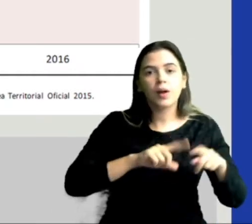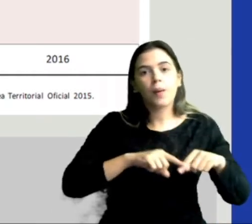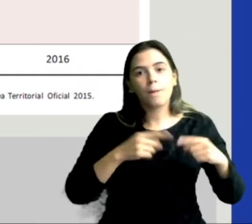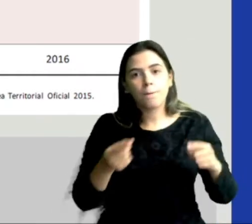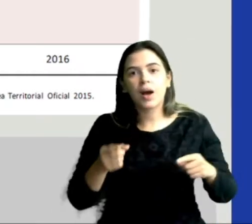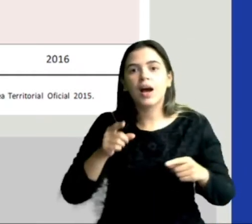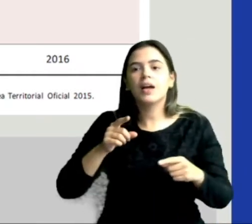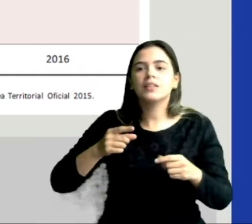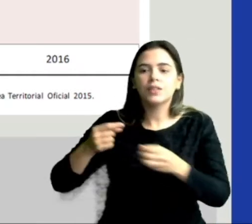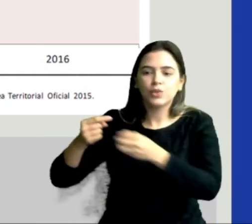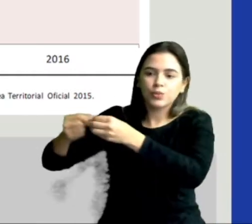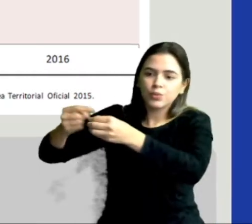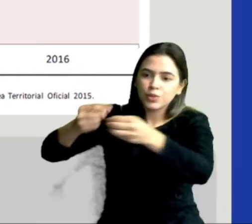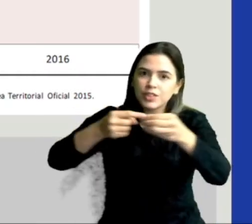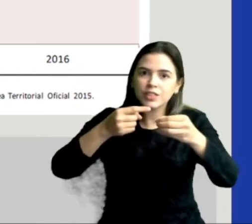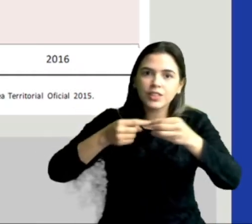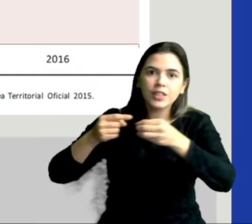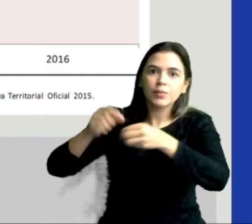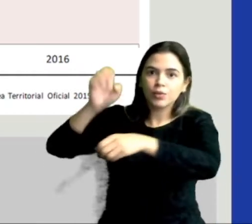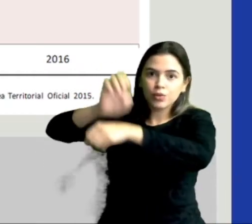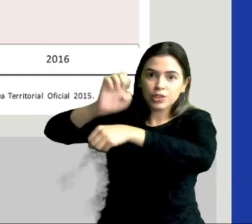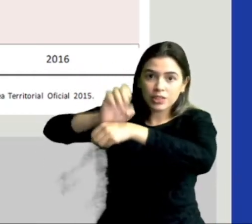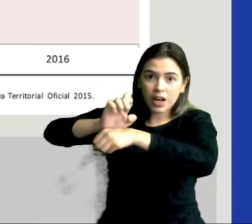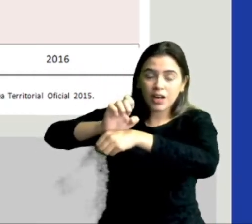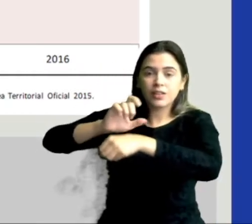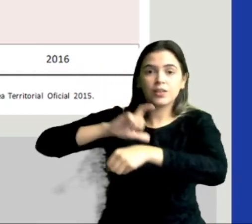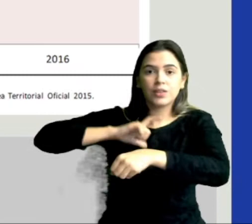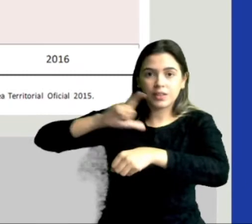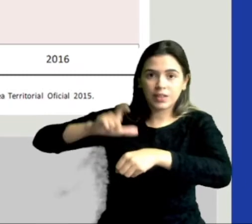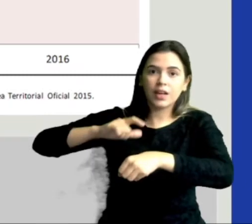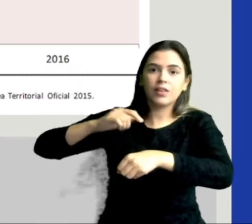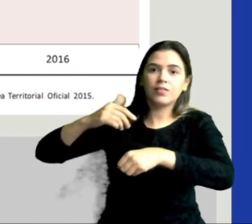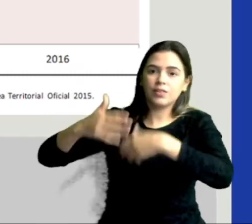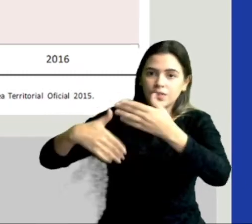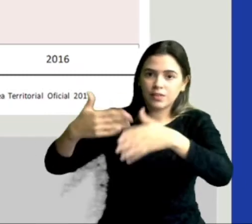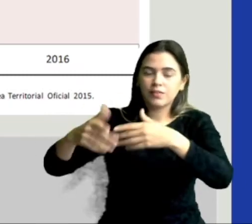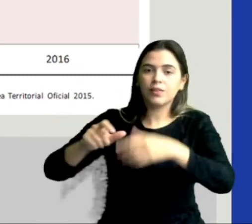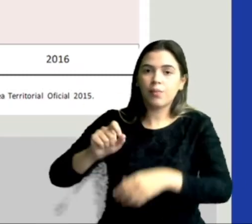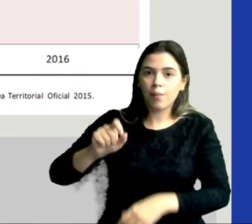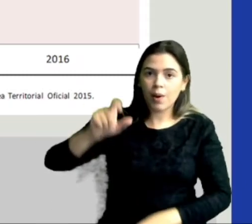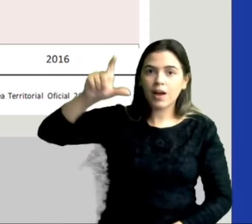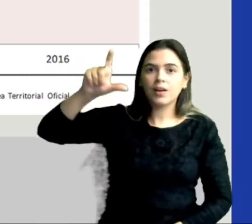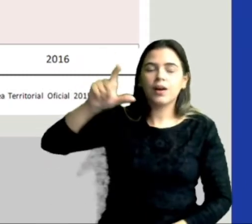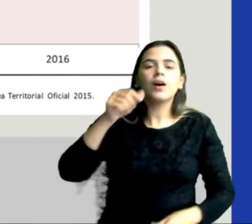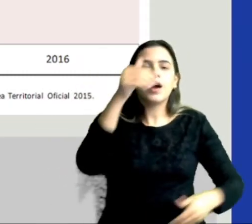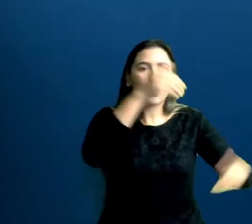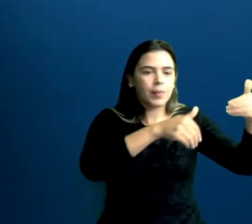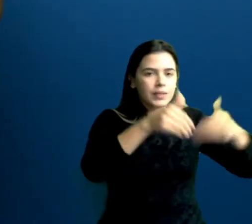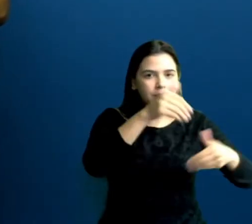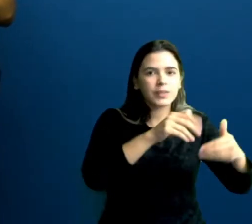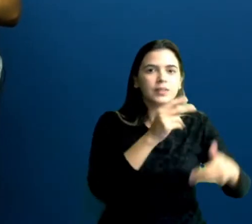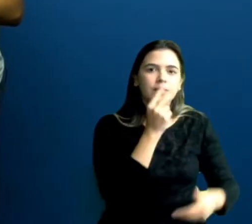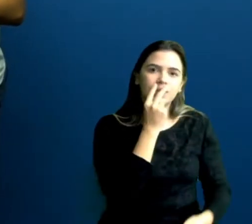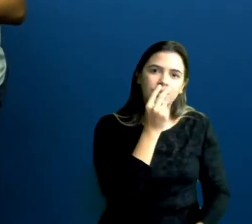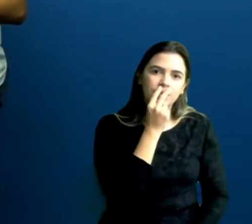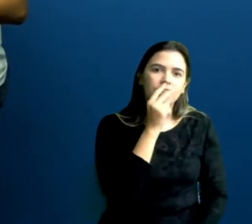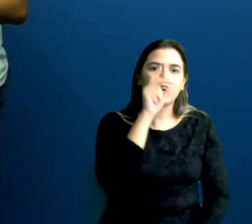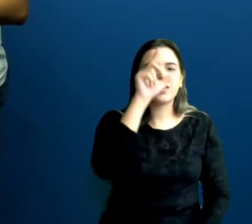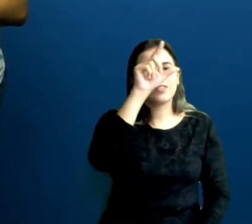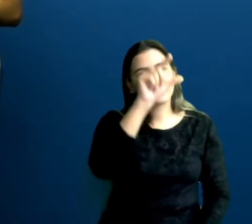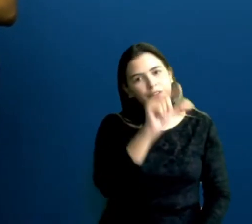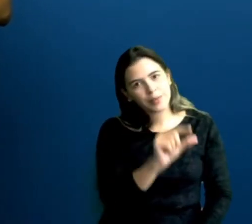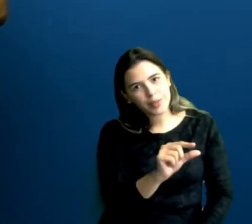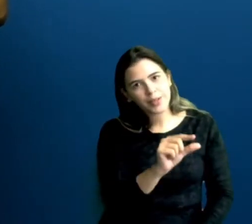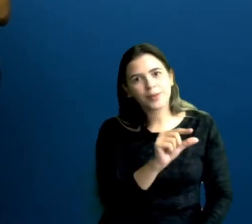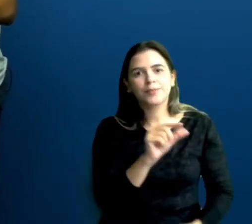demais municípios teve um crescimento maior. De modo que a participação de Vitória acabou tendo uma queda.